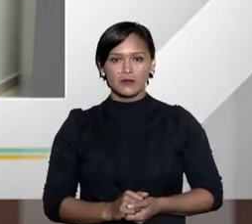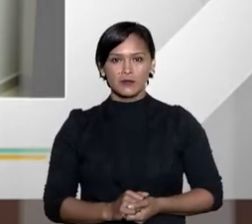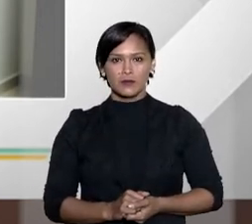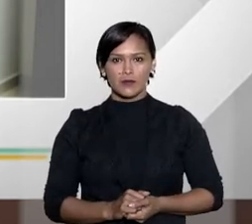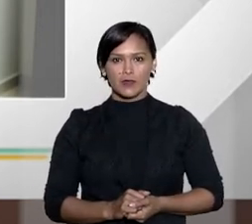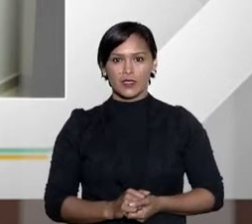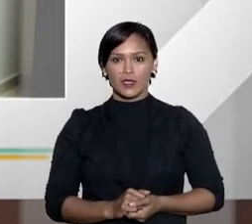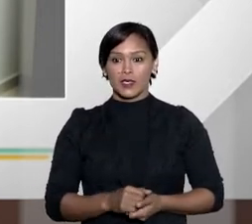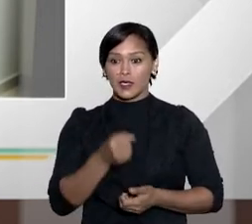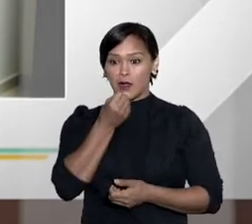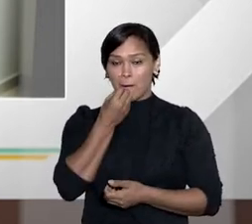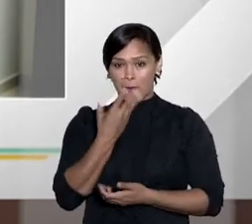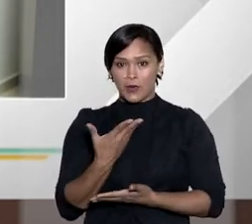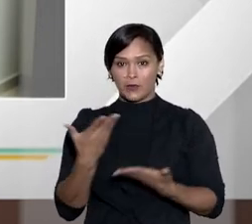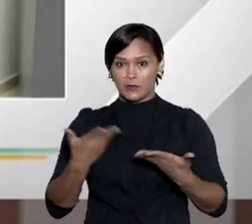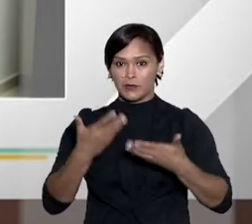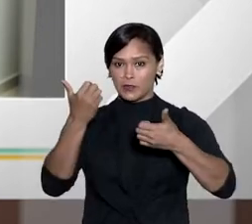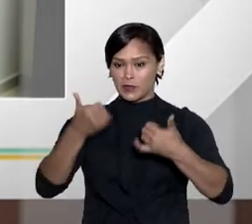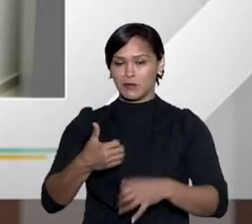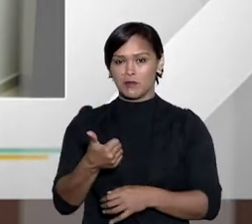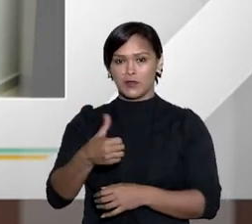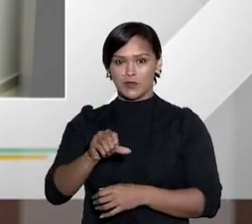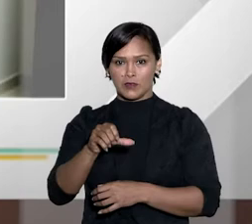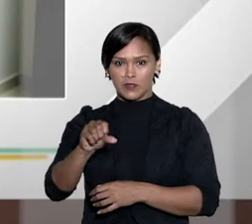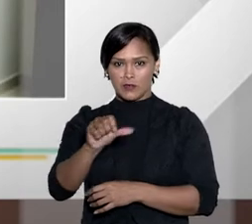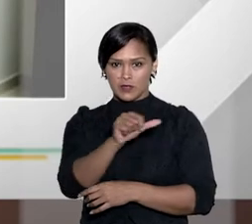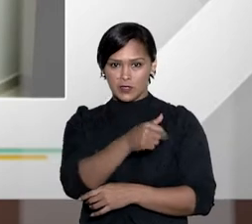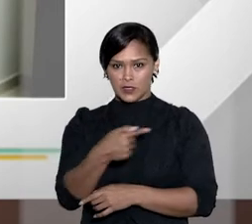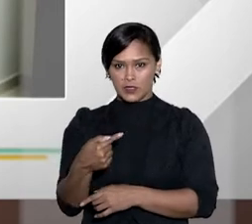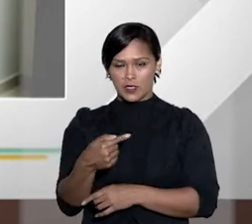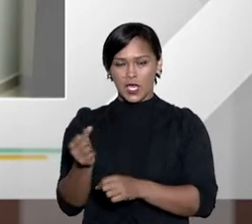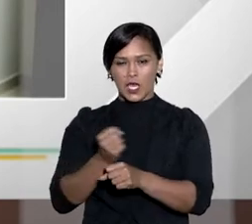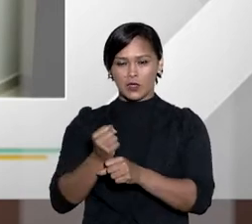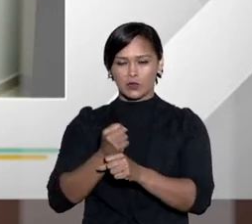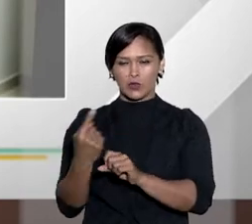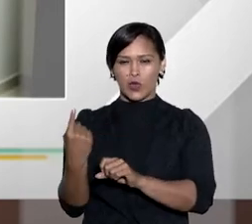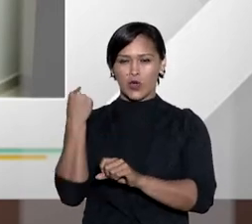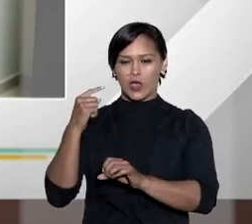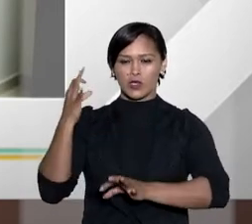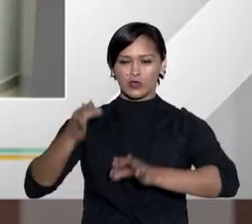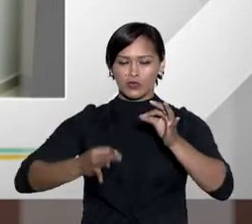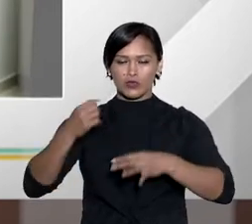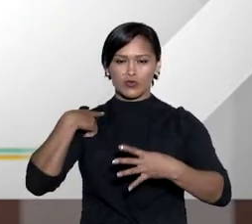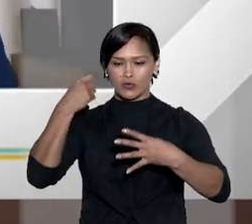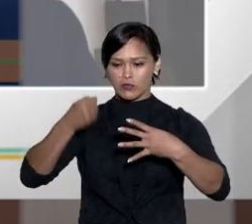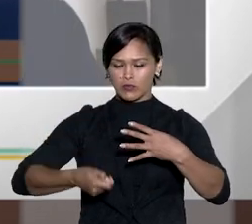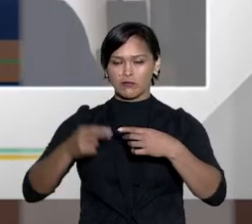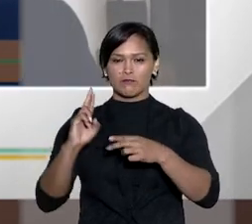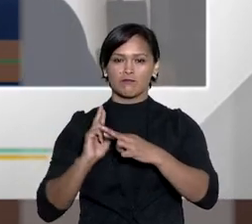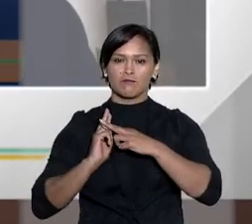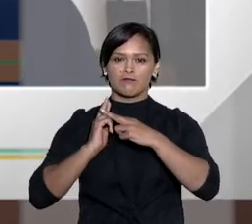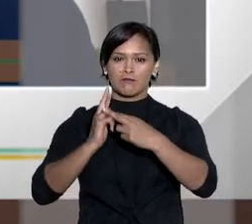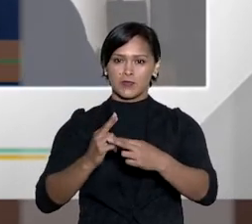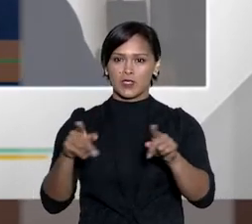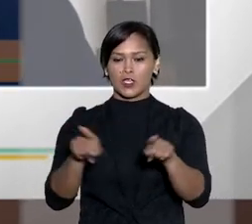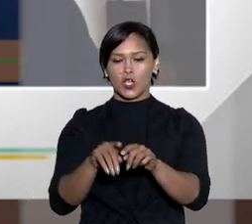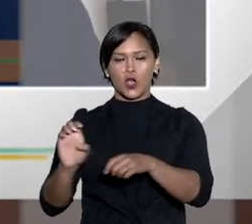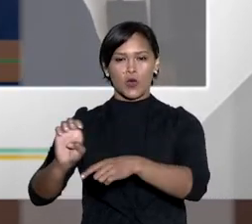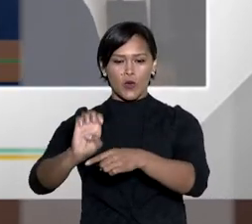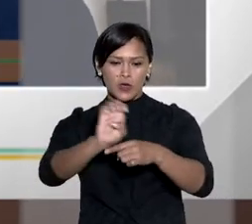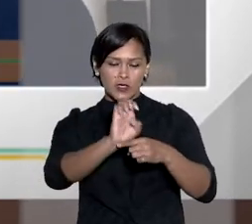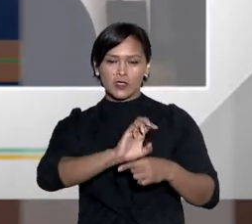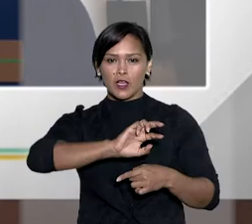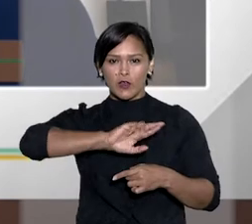Fátima, em 1997, juízes responsáveis em seus respectivos estados